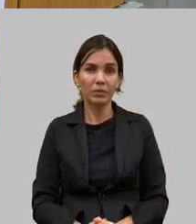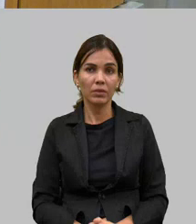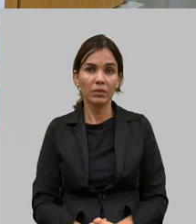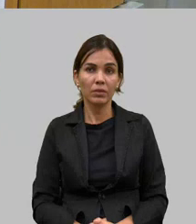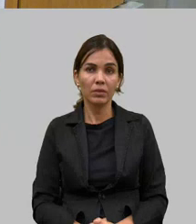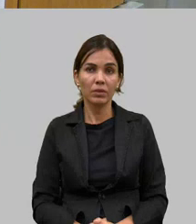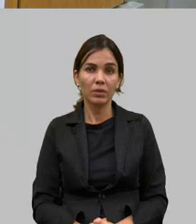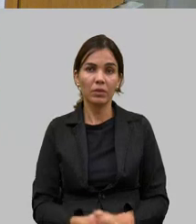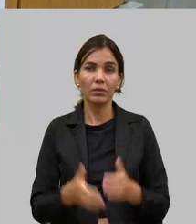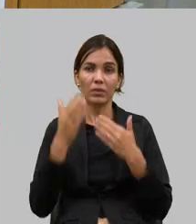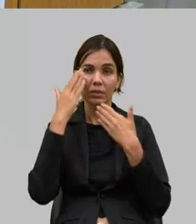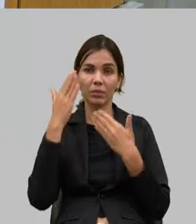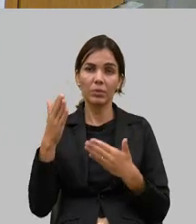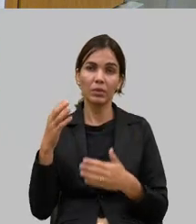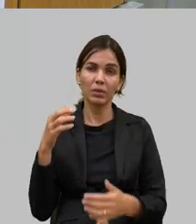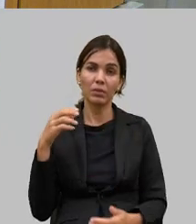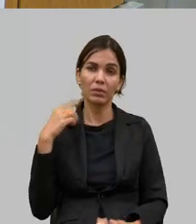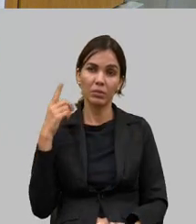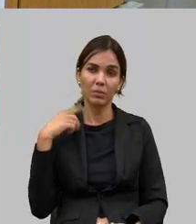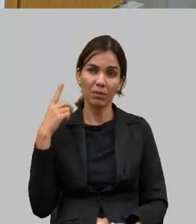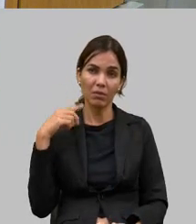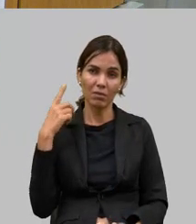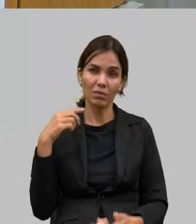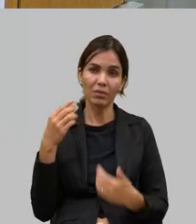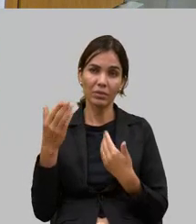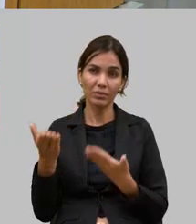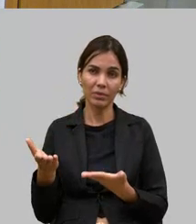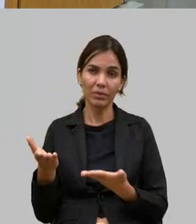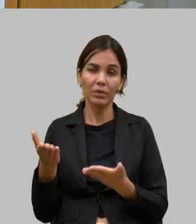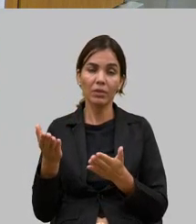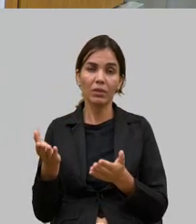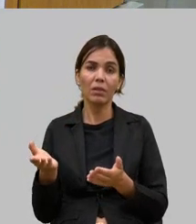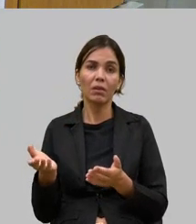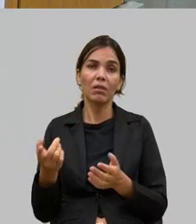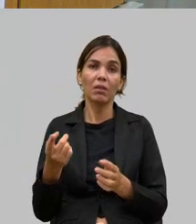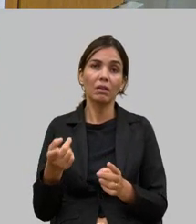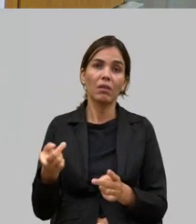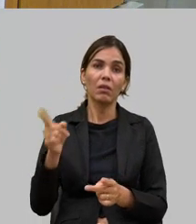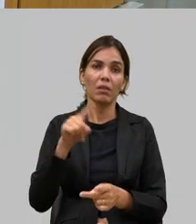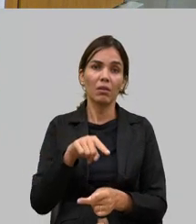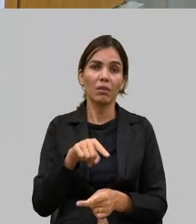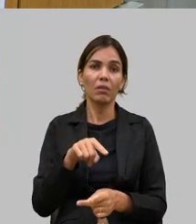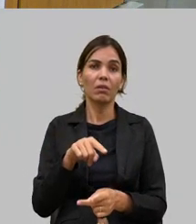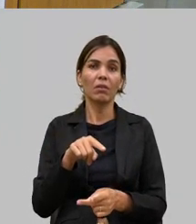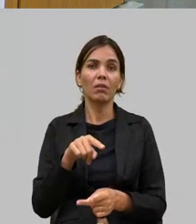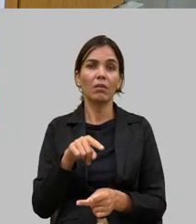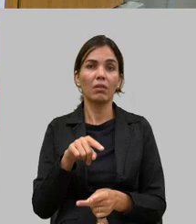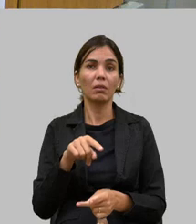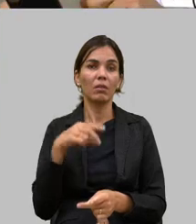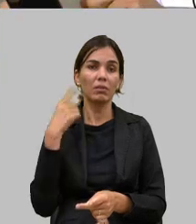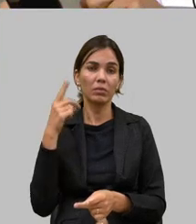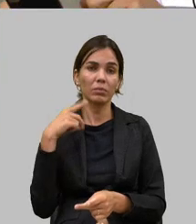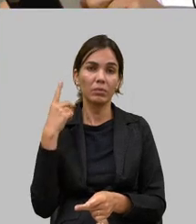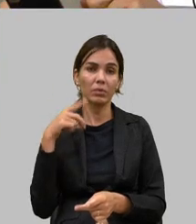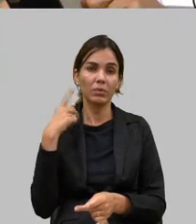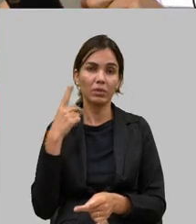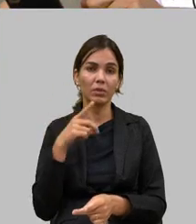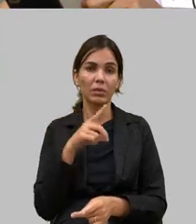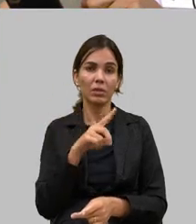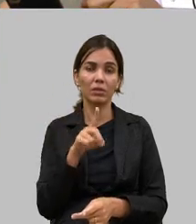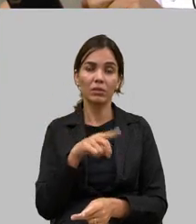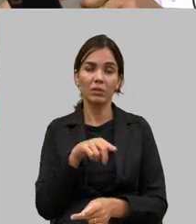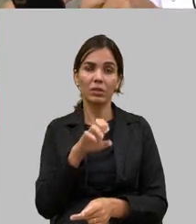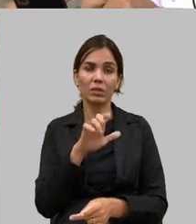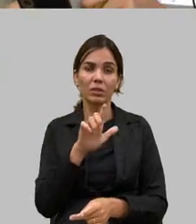deputado coronel Henrique passo a palavra agora para o amigo deputado Zé LaViola